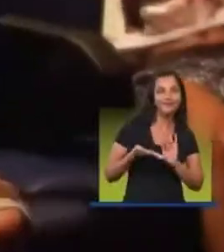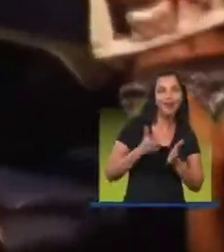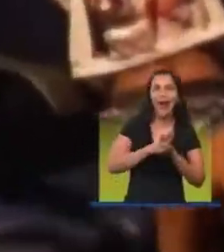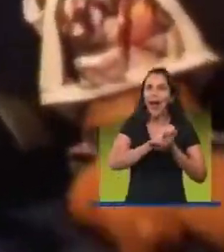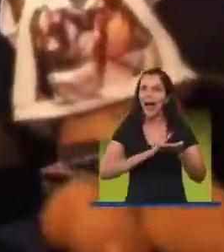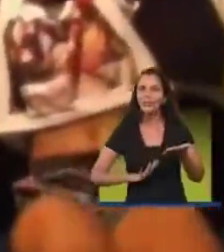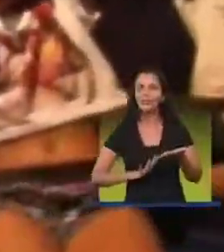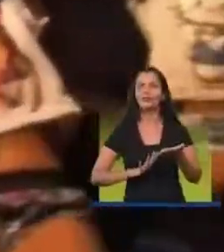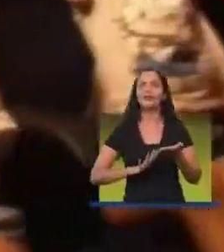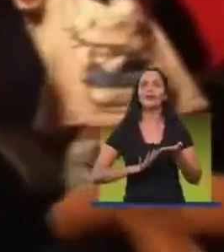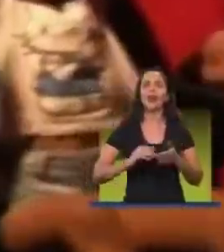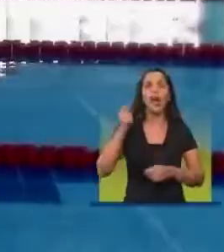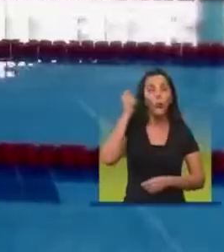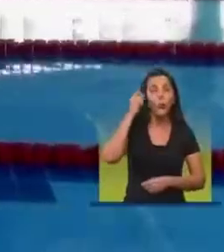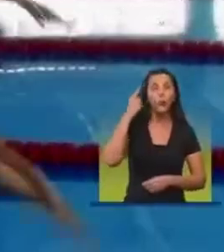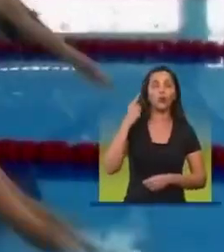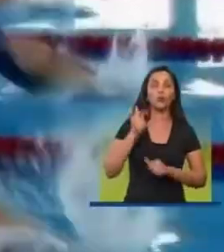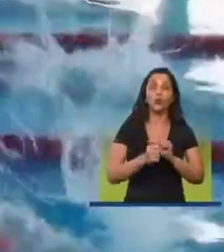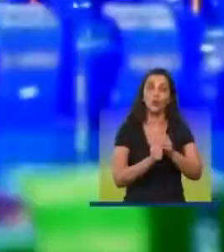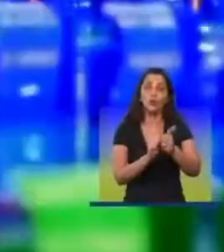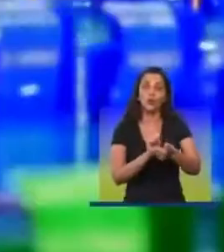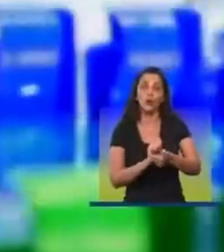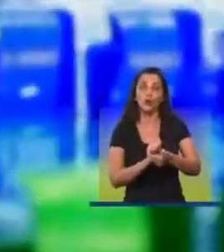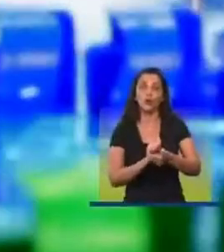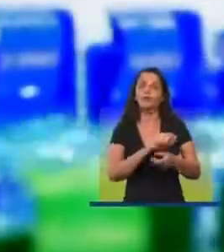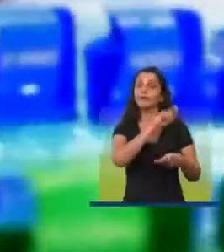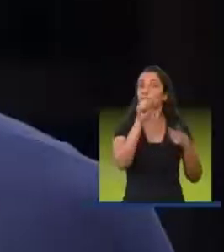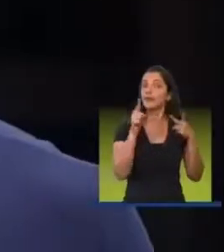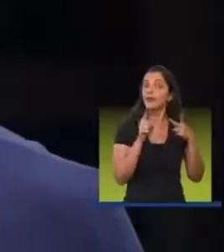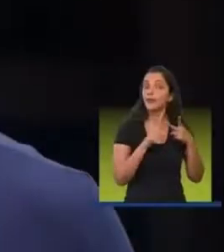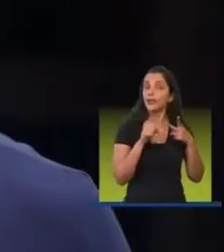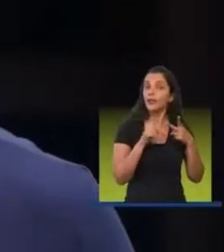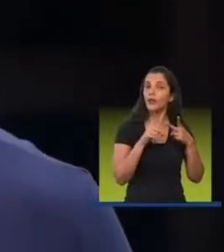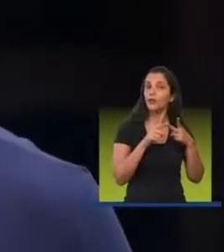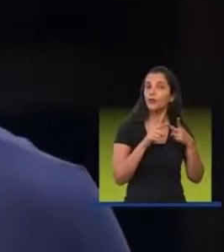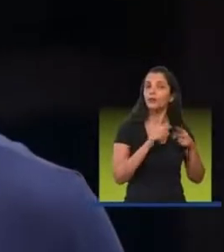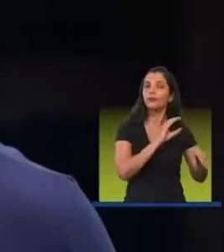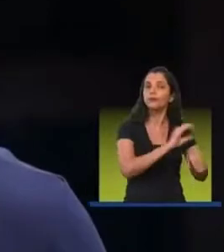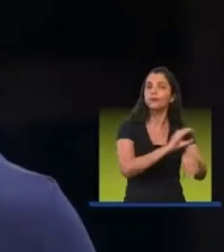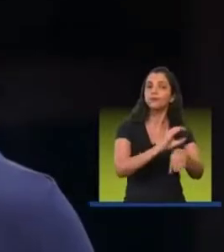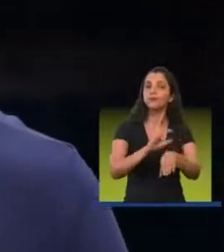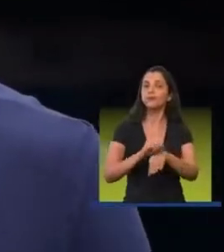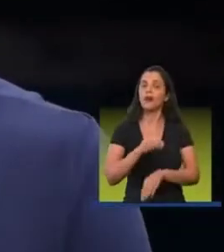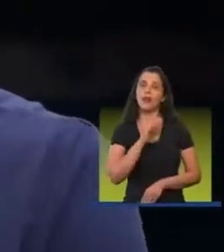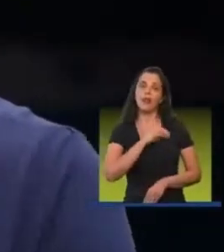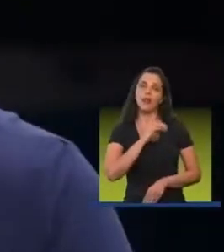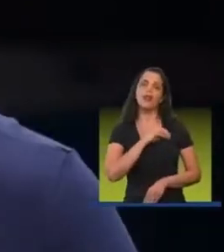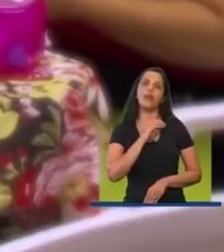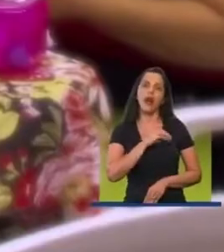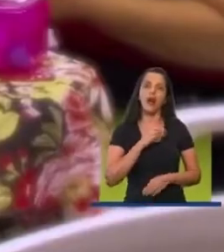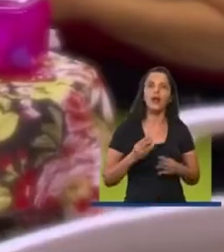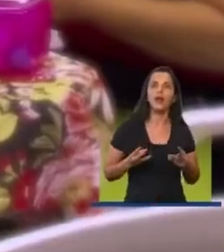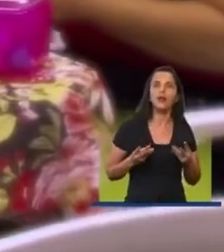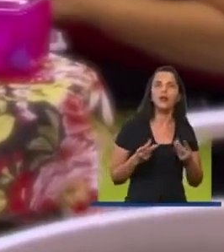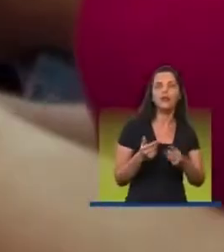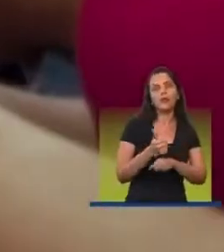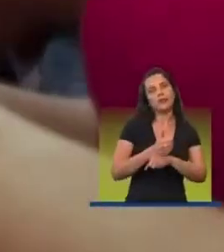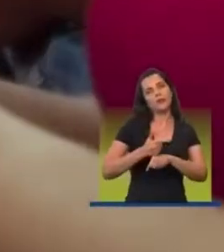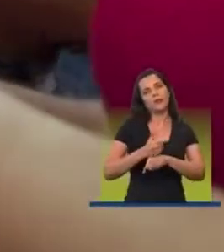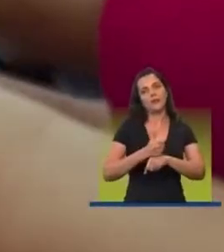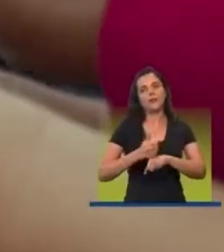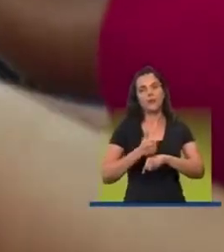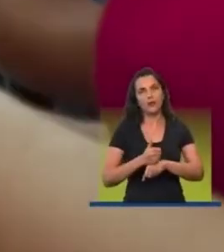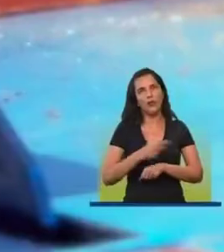As atividades voltadas à cultura Ao esporte Segundo Geração de renda Empregos E qualificação de quem mais